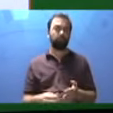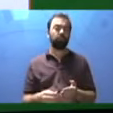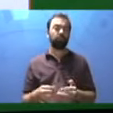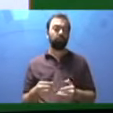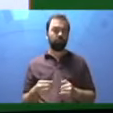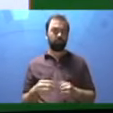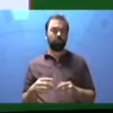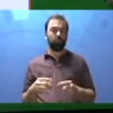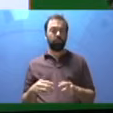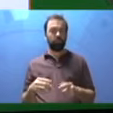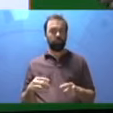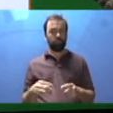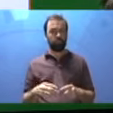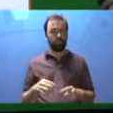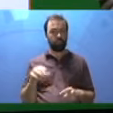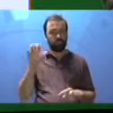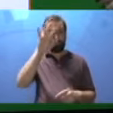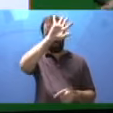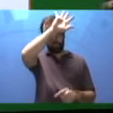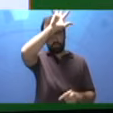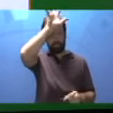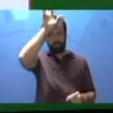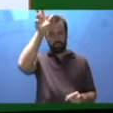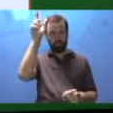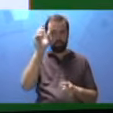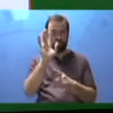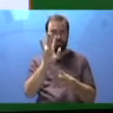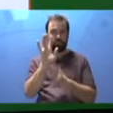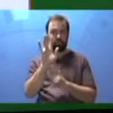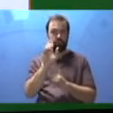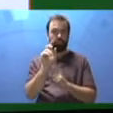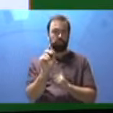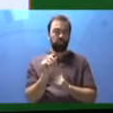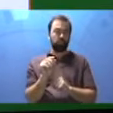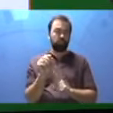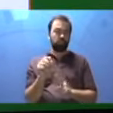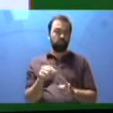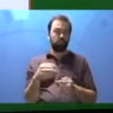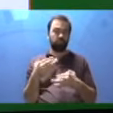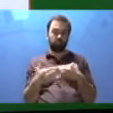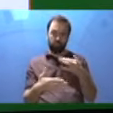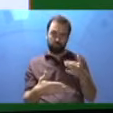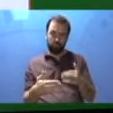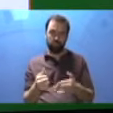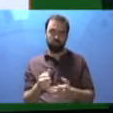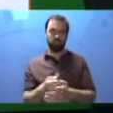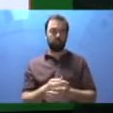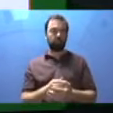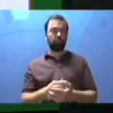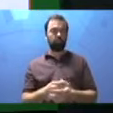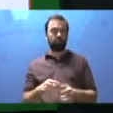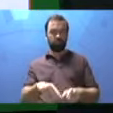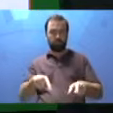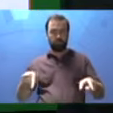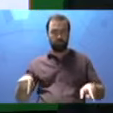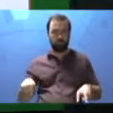Depois, a turma quer visitar a sala onde estão os cocares. Depois, quer dizer, eles vão estar aqui.